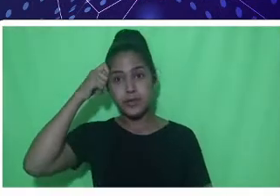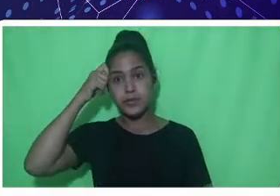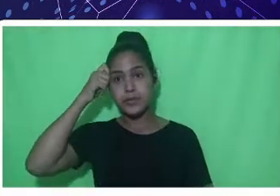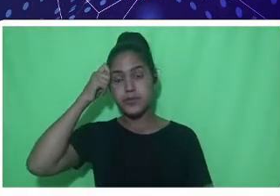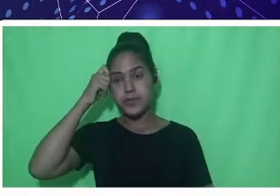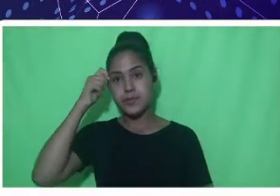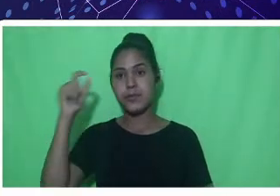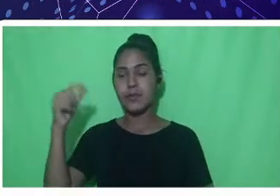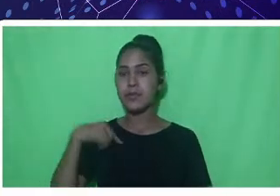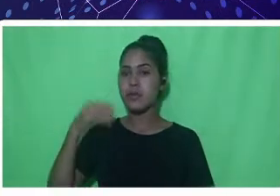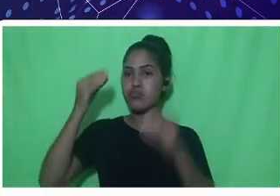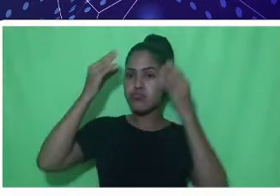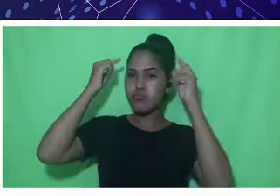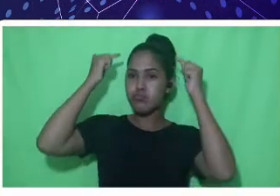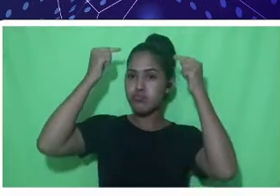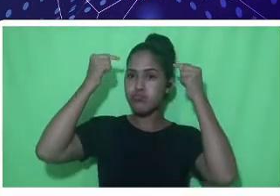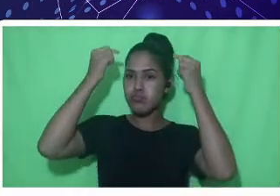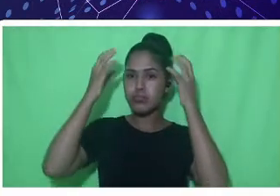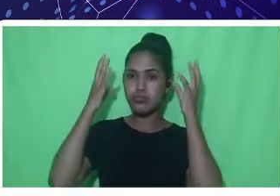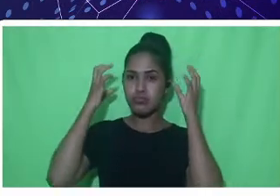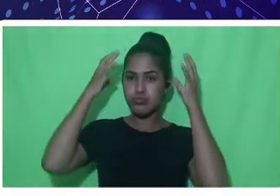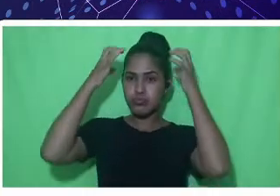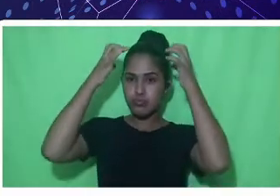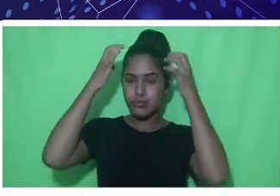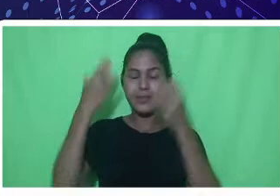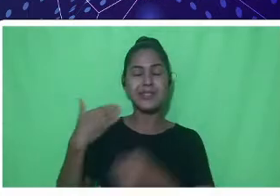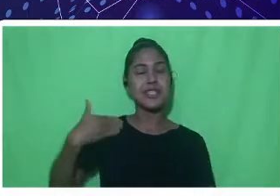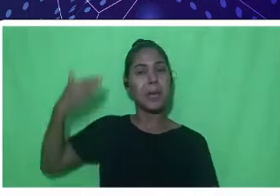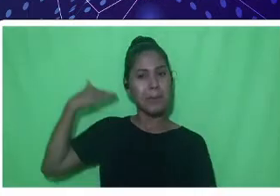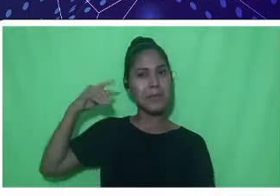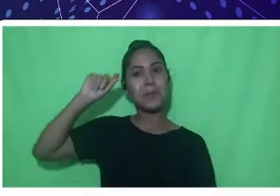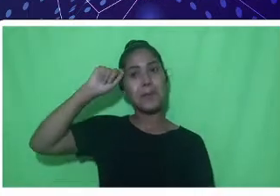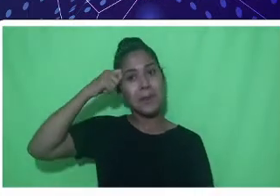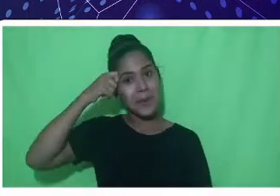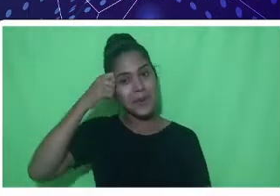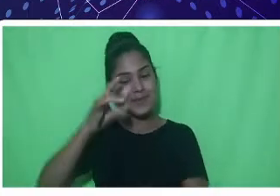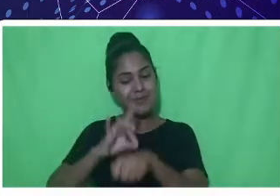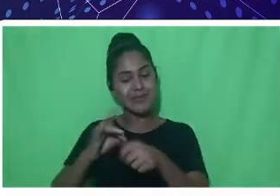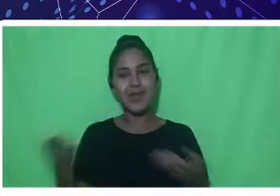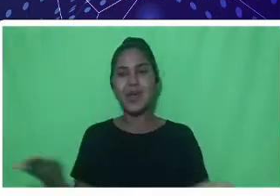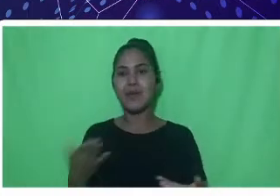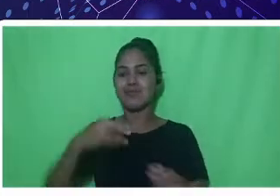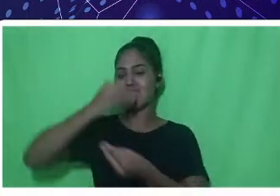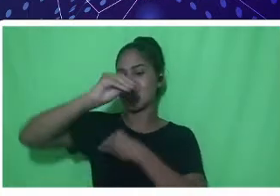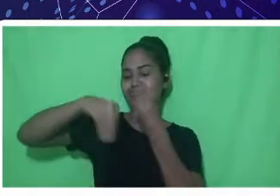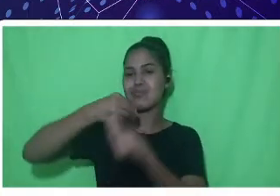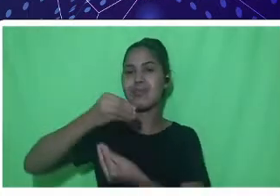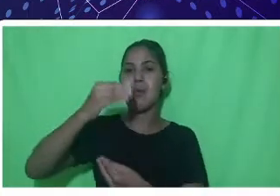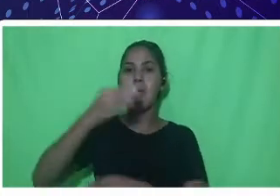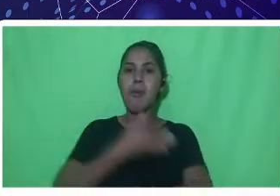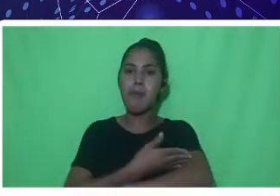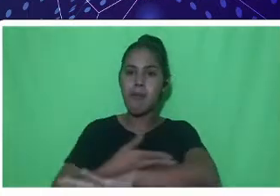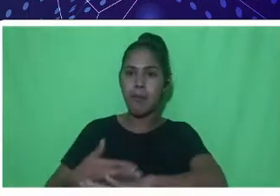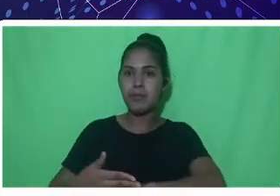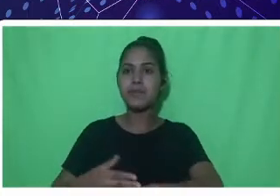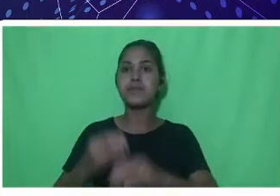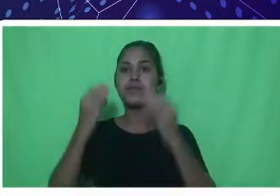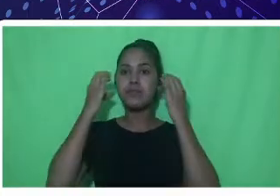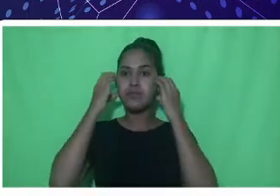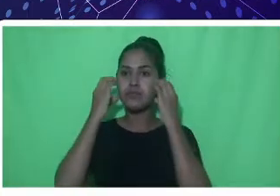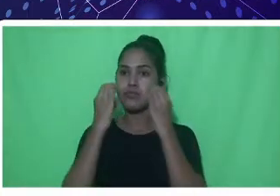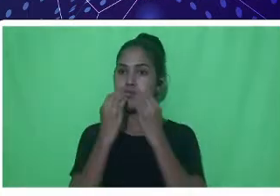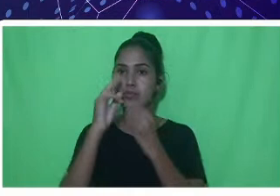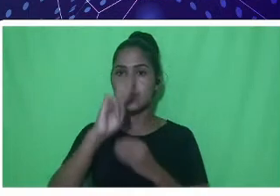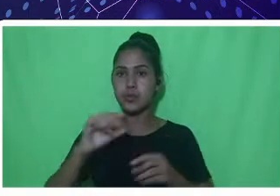restam encaracolados, eram pretos, né, agora eu tenho mais branco que preto. Barba por fazer, uso óculos, só com camisa